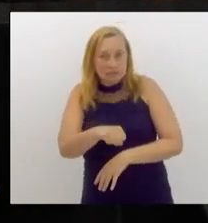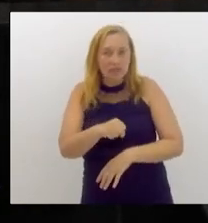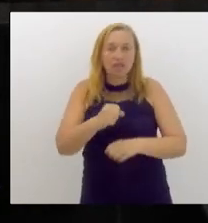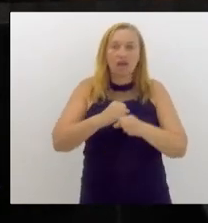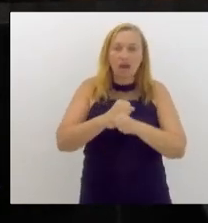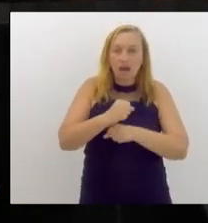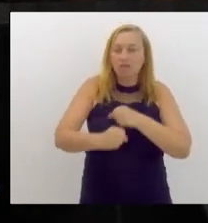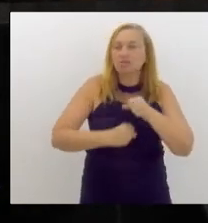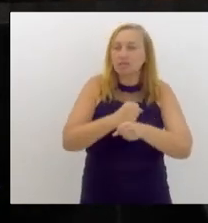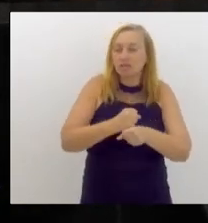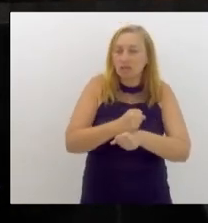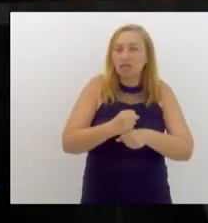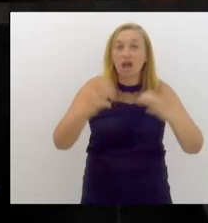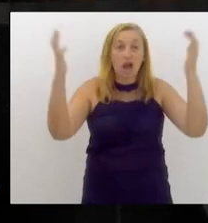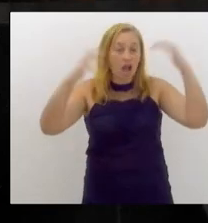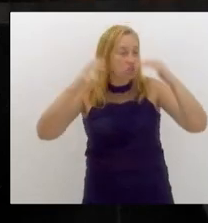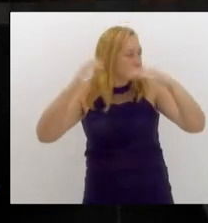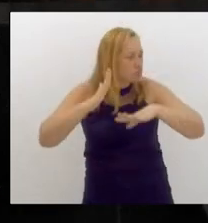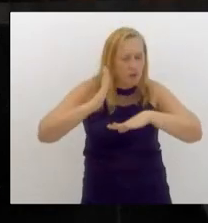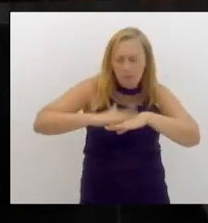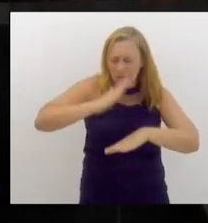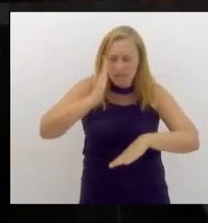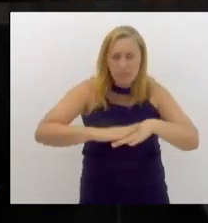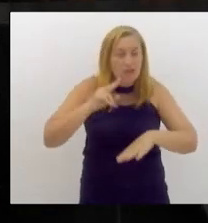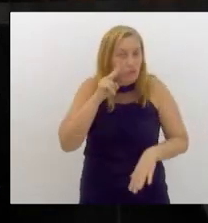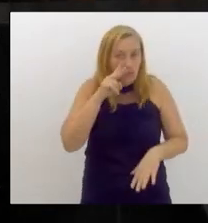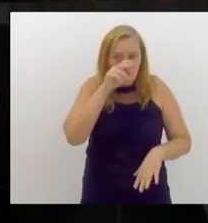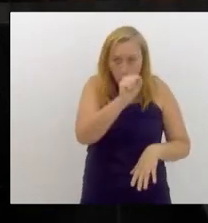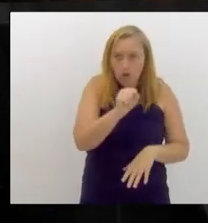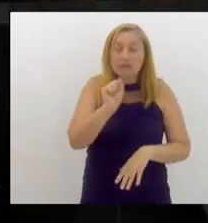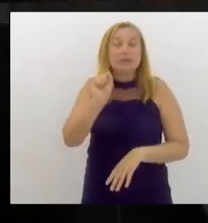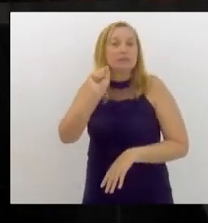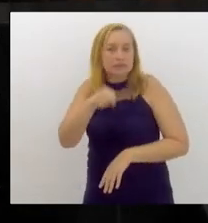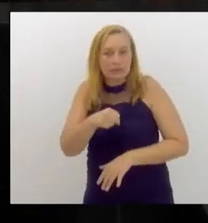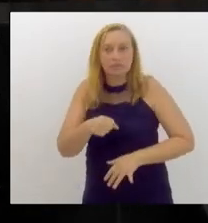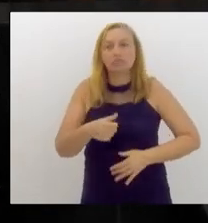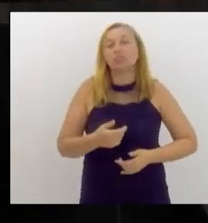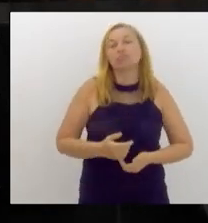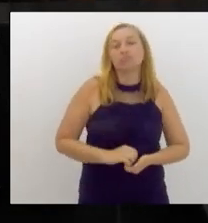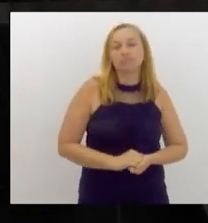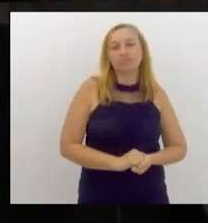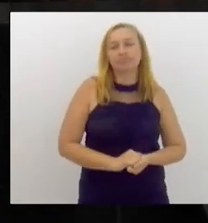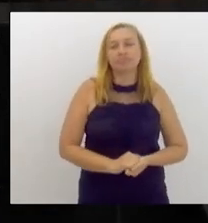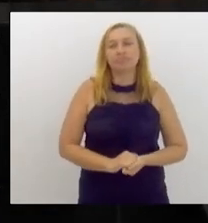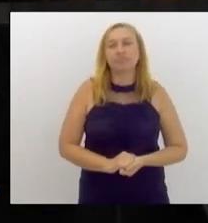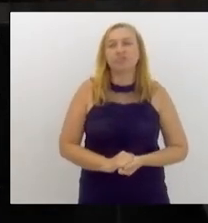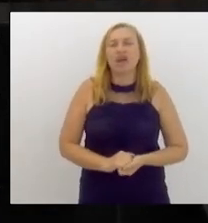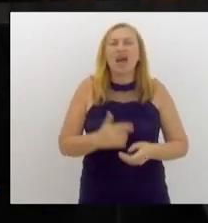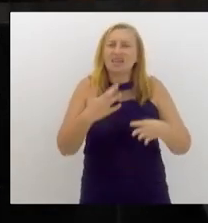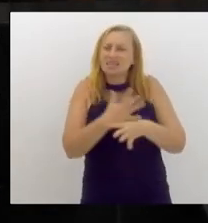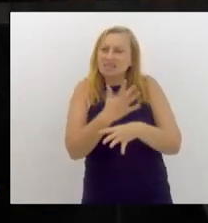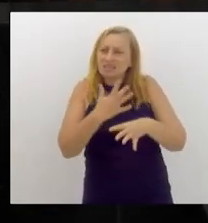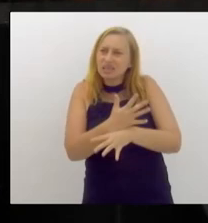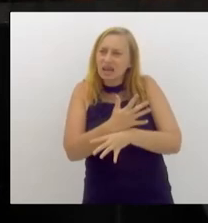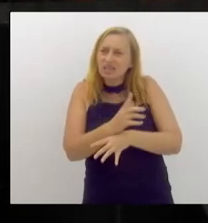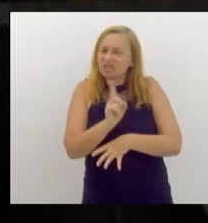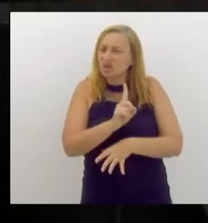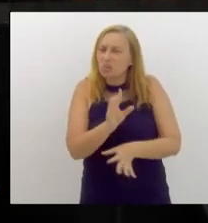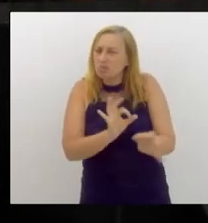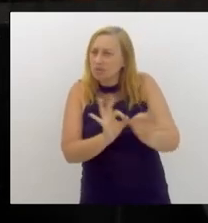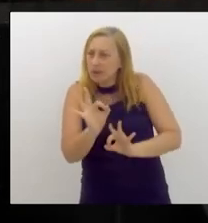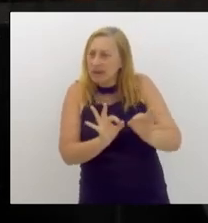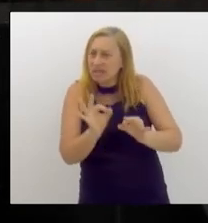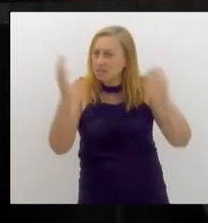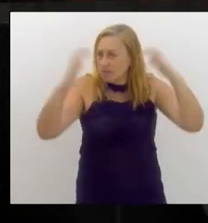desregulada em relação às médias anuais? Vai. As cidades estão mal preparadas